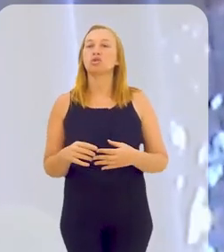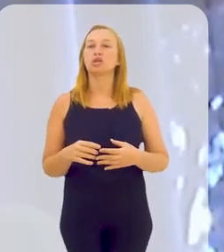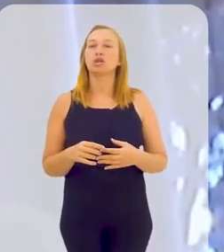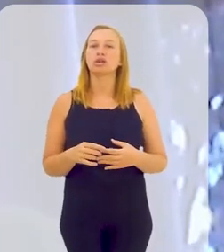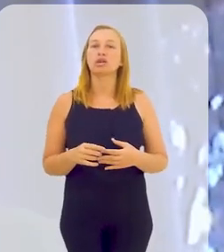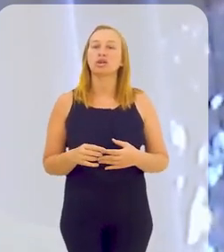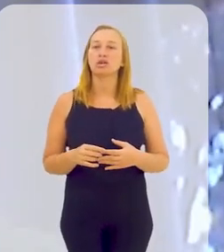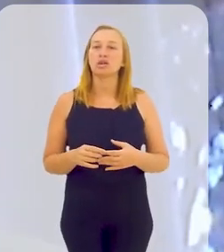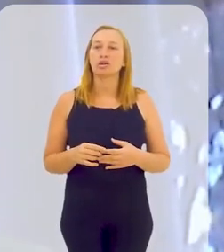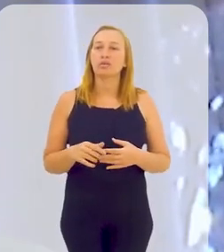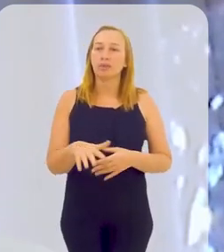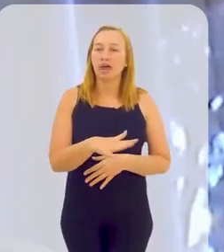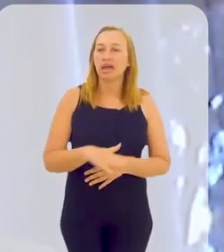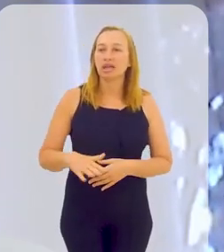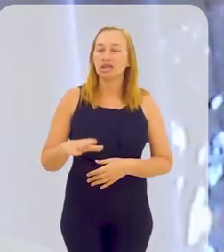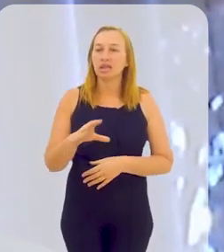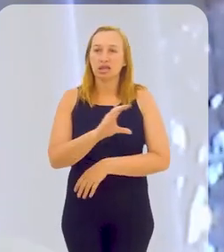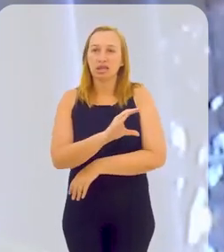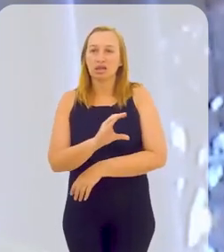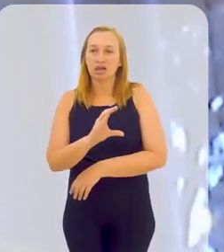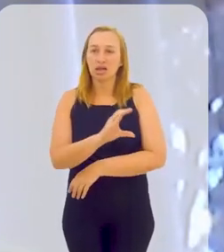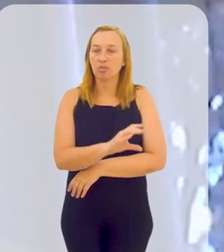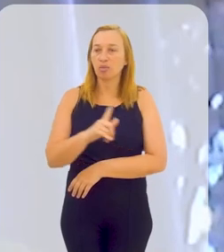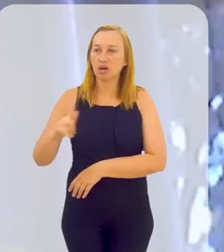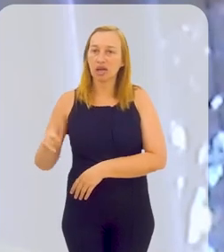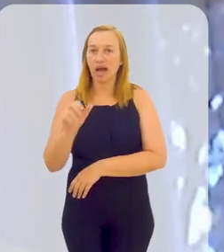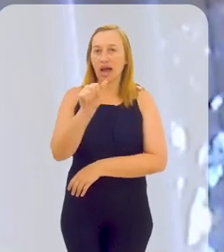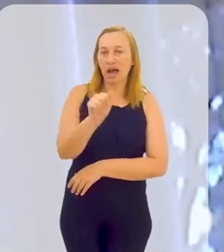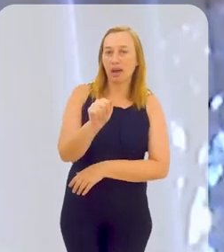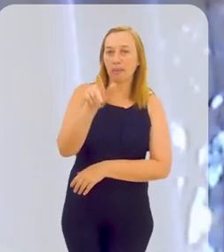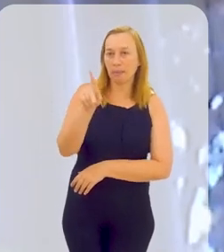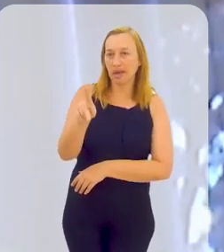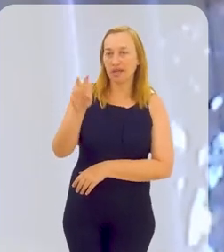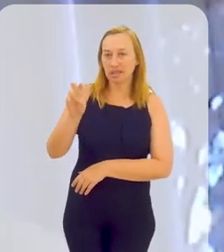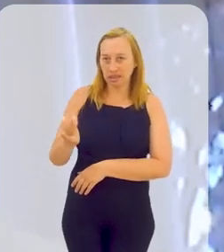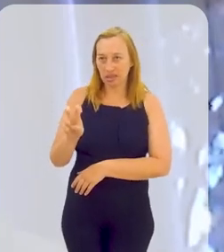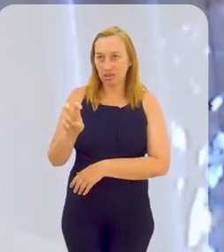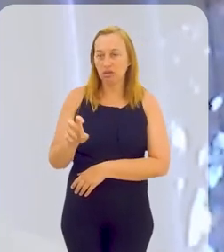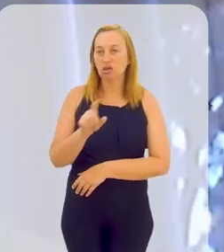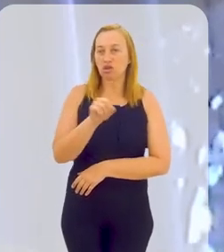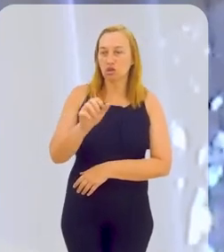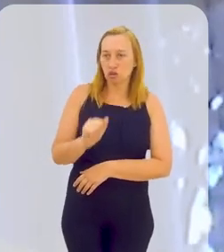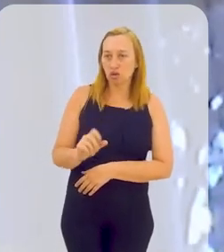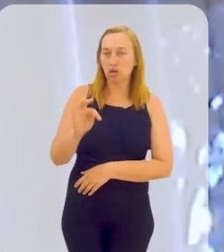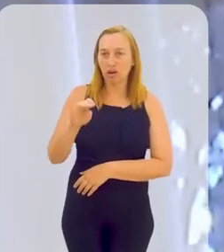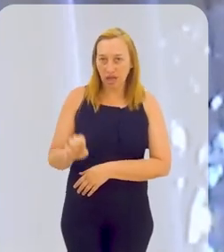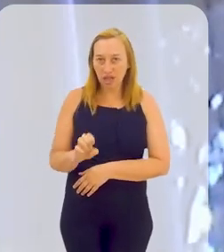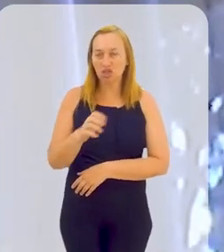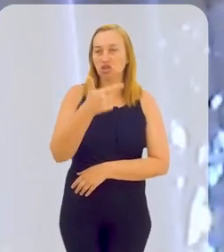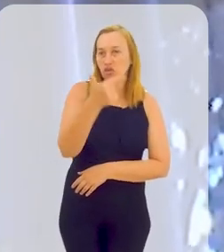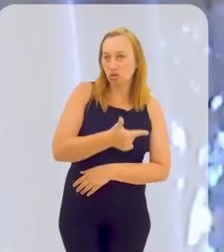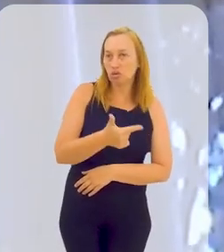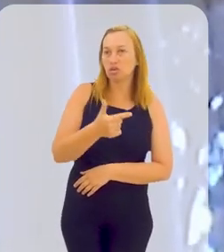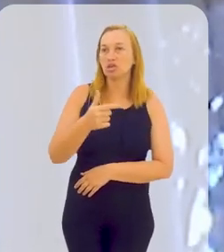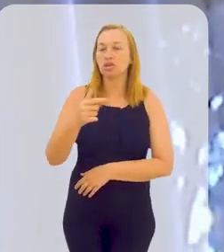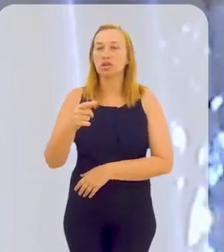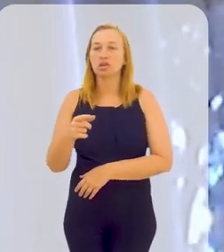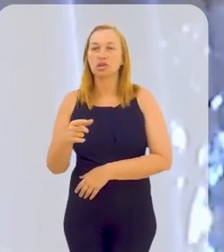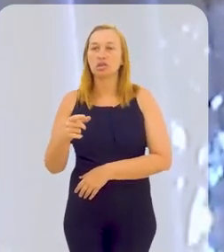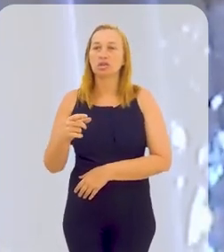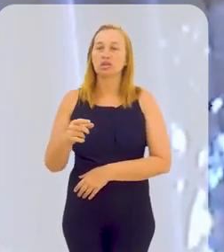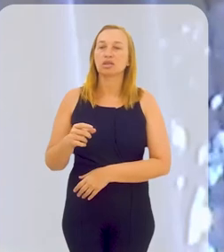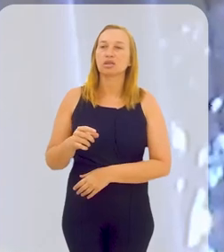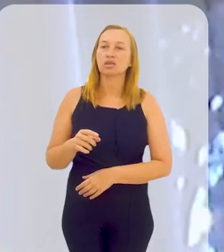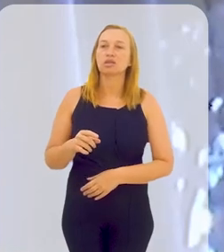que foi aquela região de Campo Grande, que a AP5, que é aquela Zona Oeste 2, Bangu, Campo Grande, Santa Cruz,